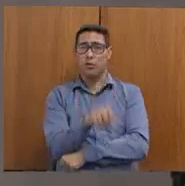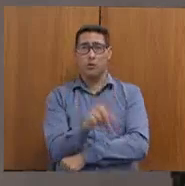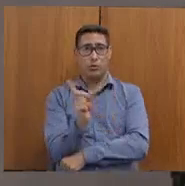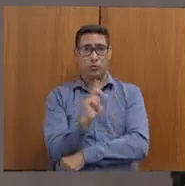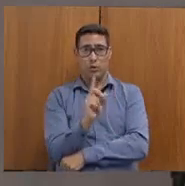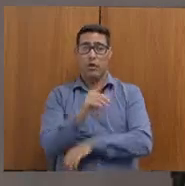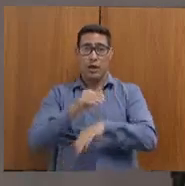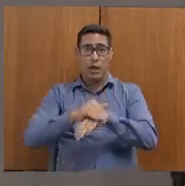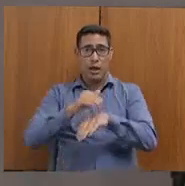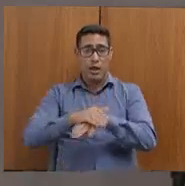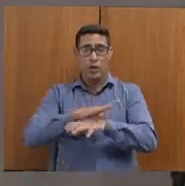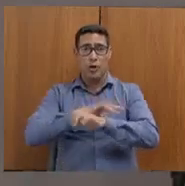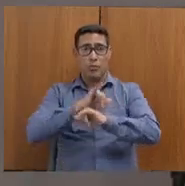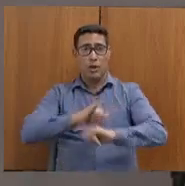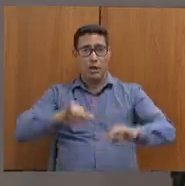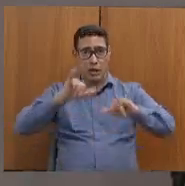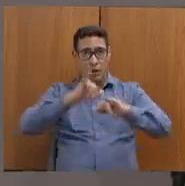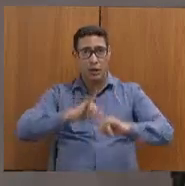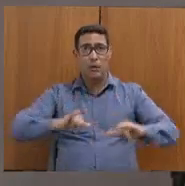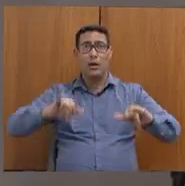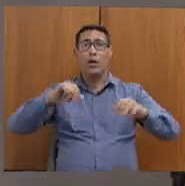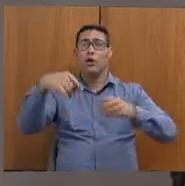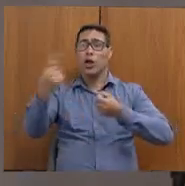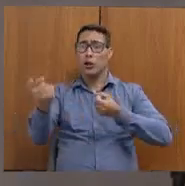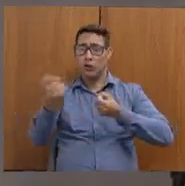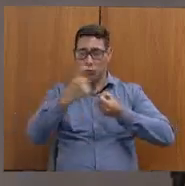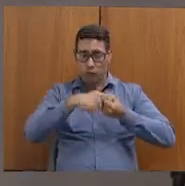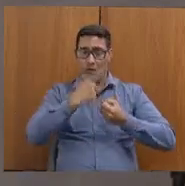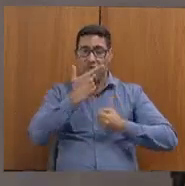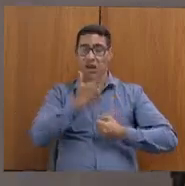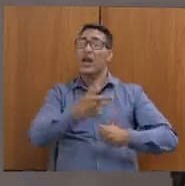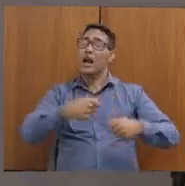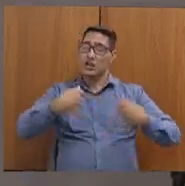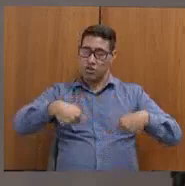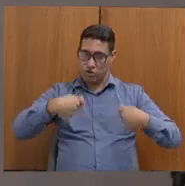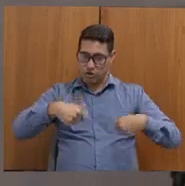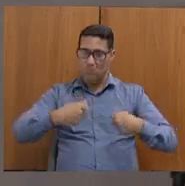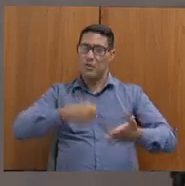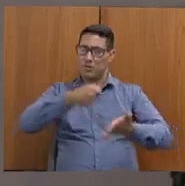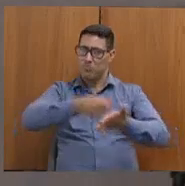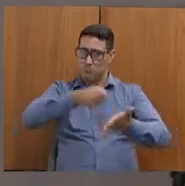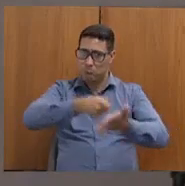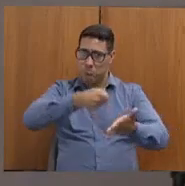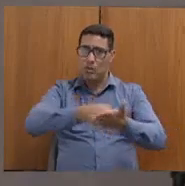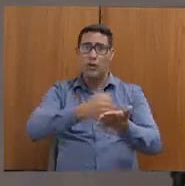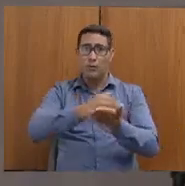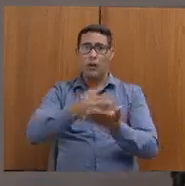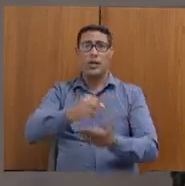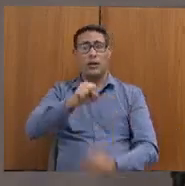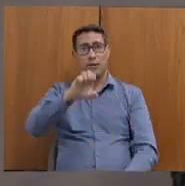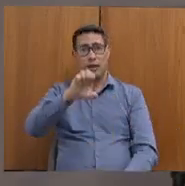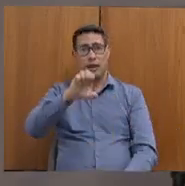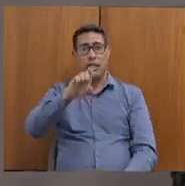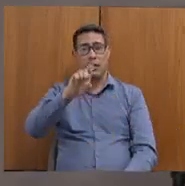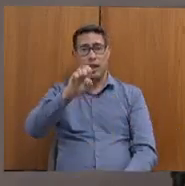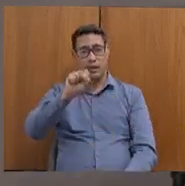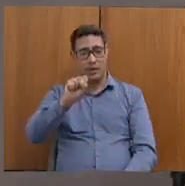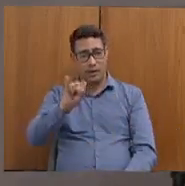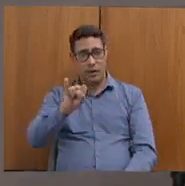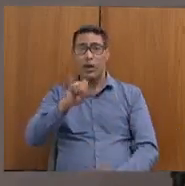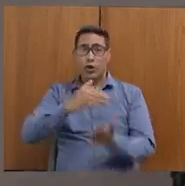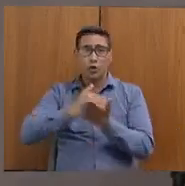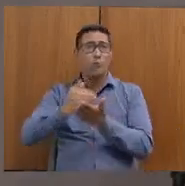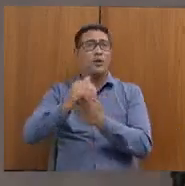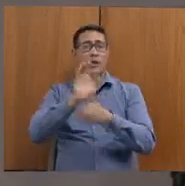campanha que, quando eu voltei, eu falei, nós vamos trabalhar isso. Nós vamos trabalhar isso, vamos começar na CEDESI, e vamos para o Estado como um todo. E aí eu estou